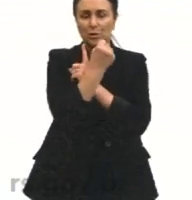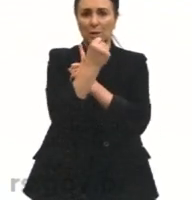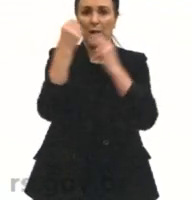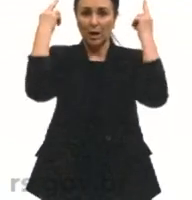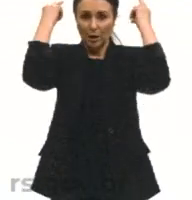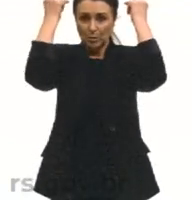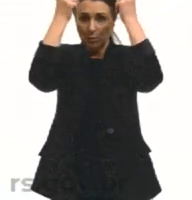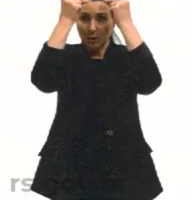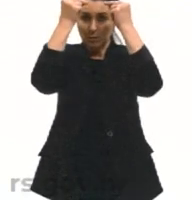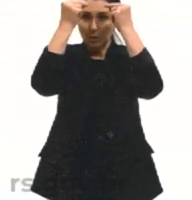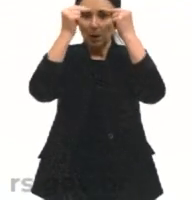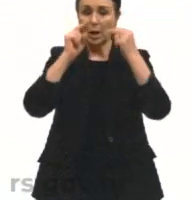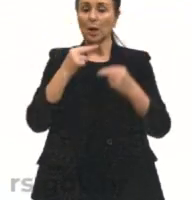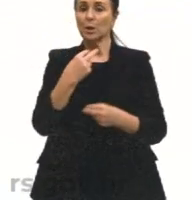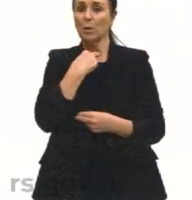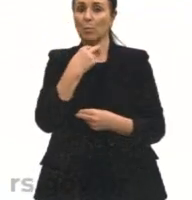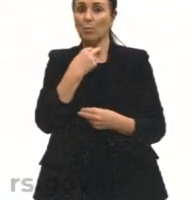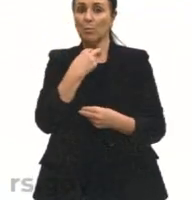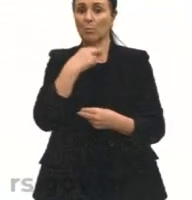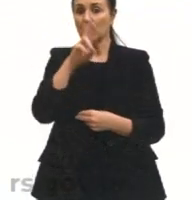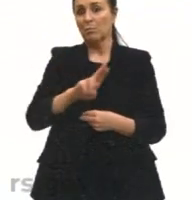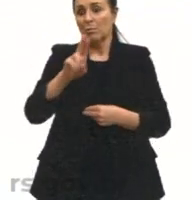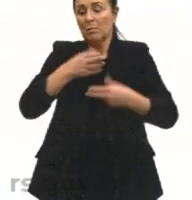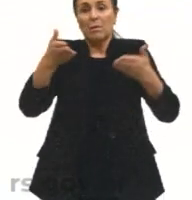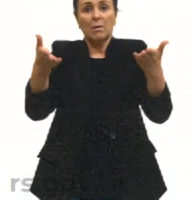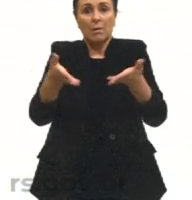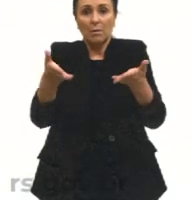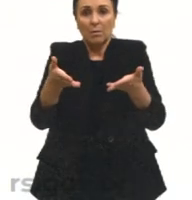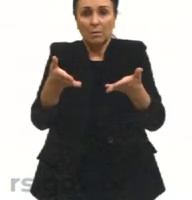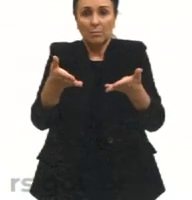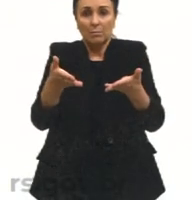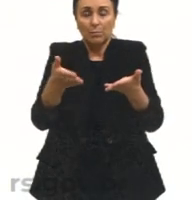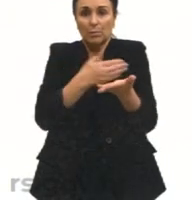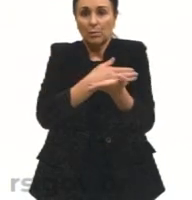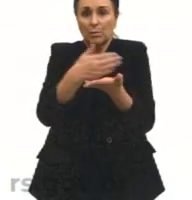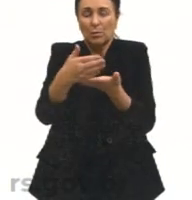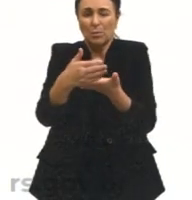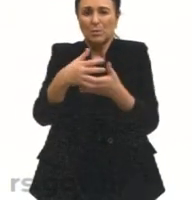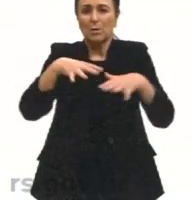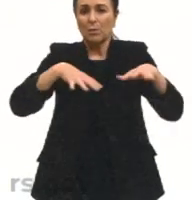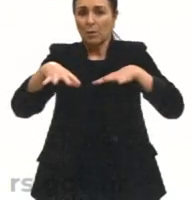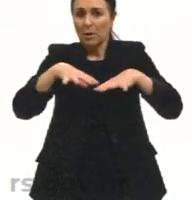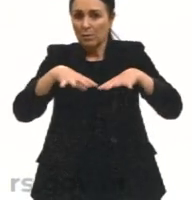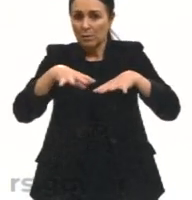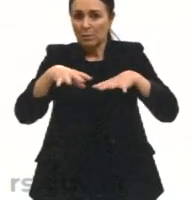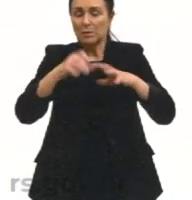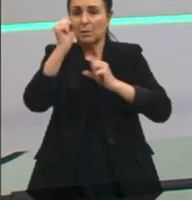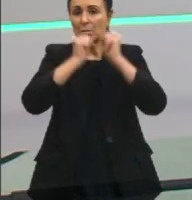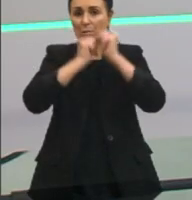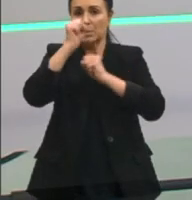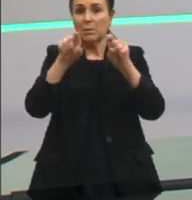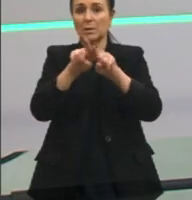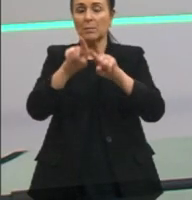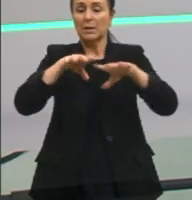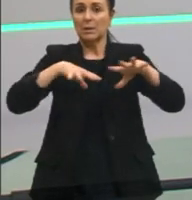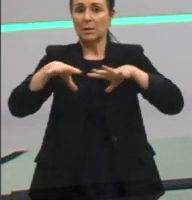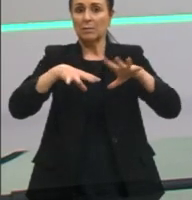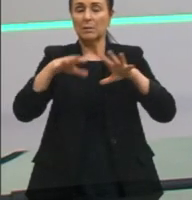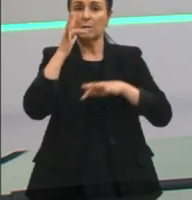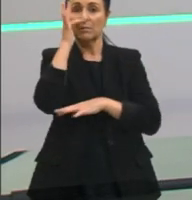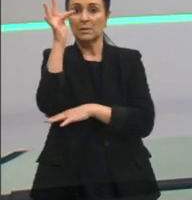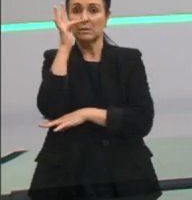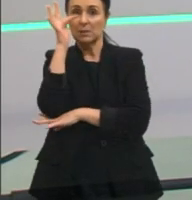não serve para a realidade que é agora a partir da Revolução Industrial e da Revolução Francesa